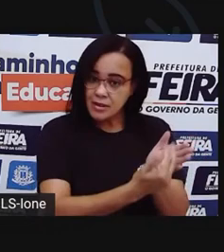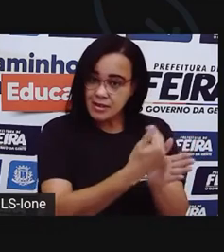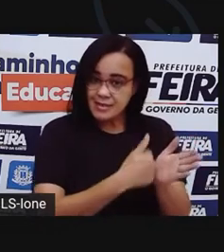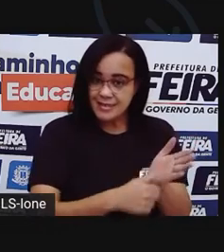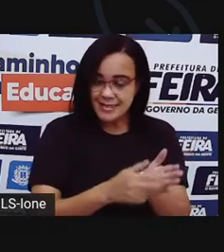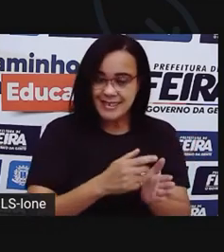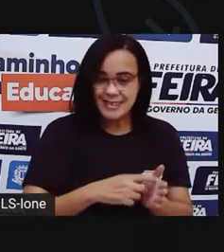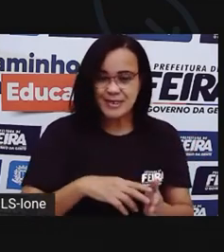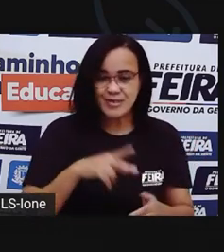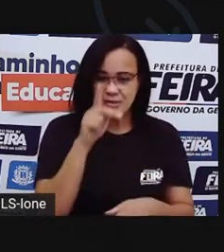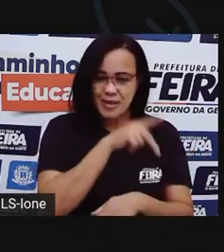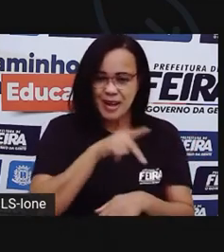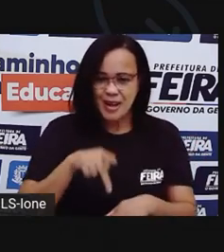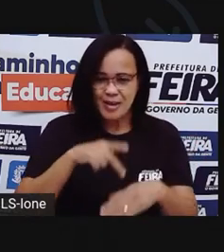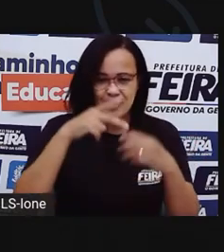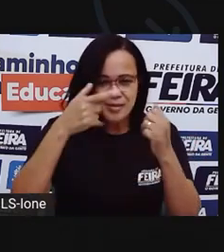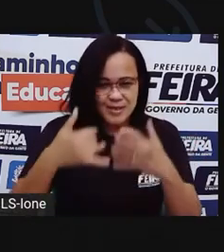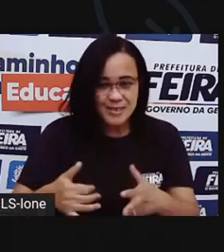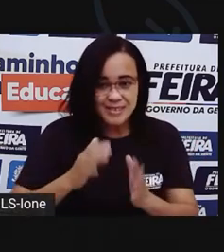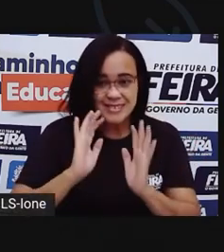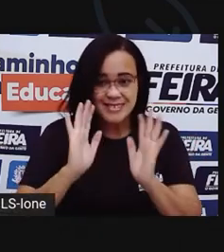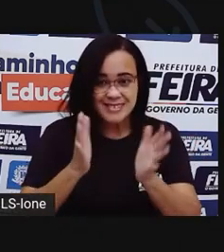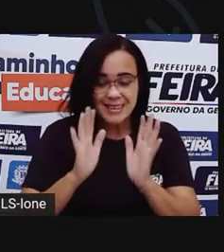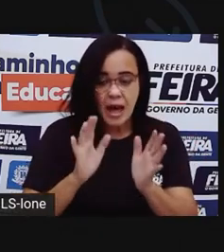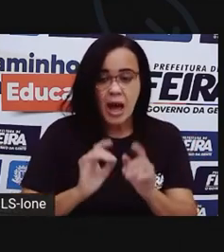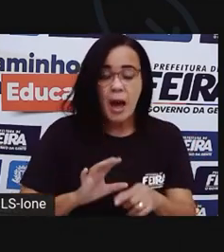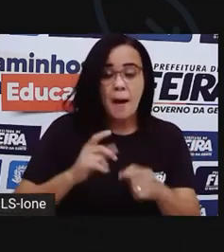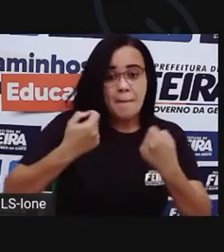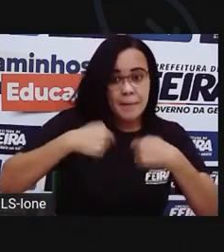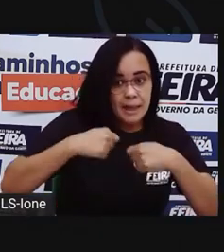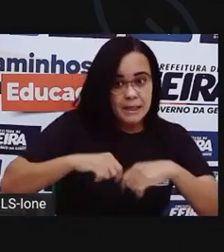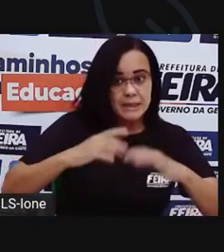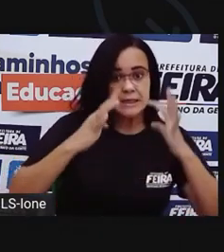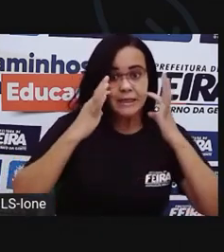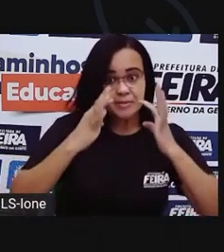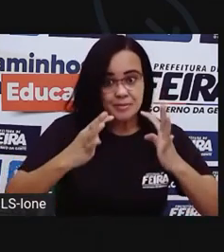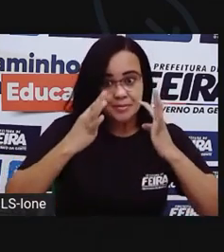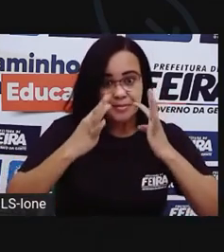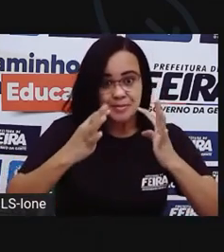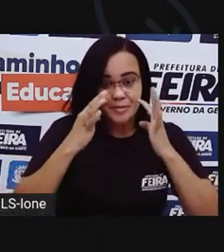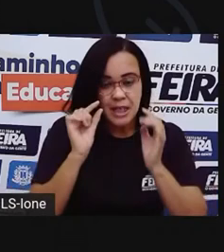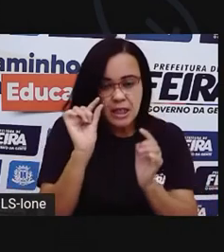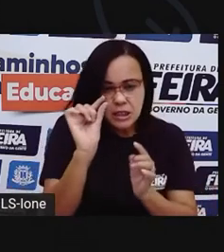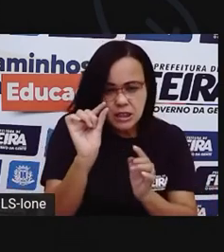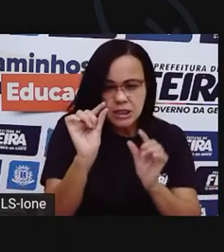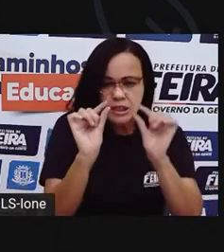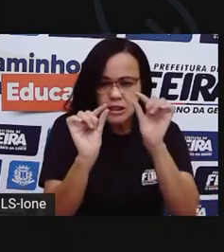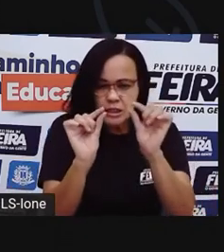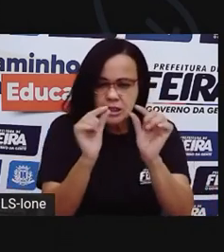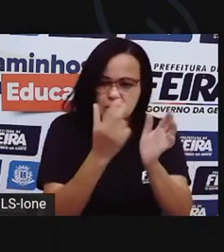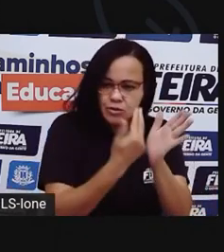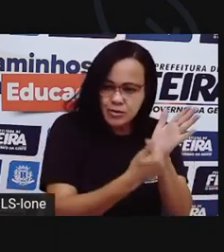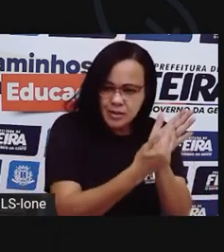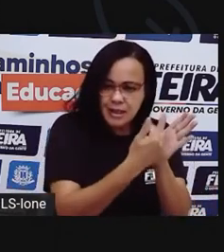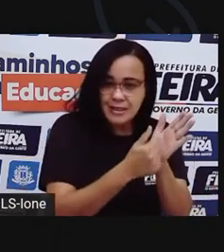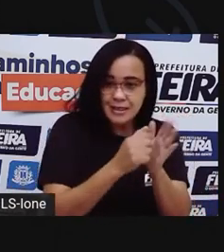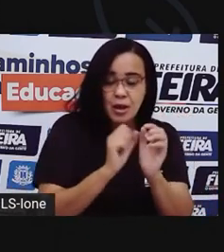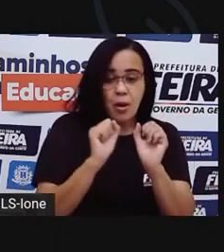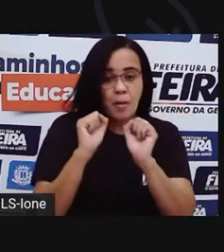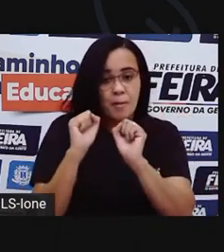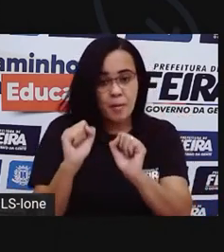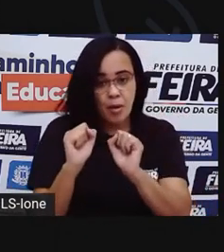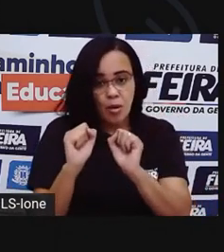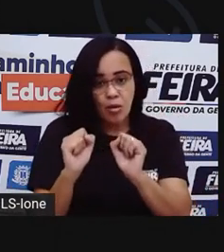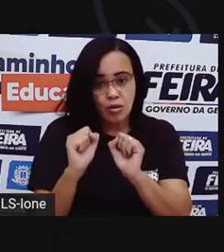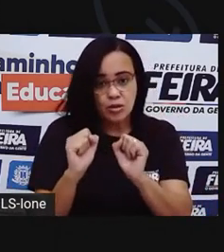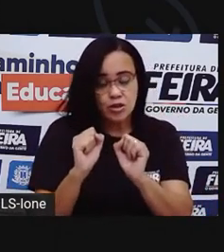Estão percebendo que ele tem aqui uns detalhes mais estreitinhos. Esses detalhes vocês podem ou fazer ou